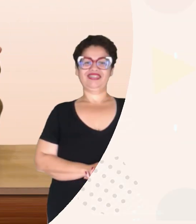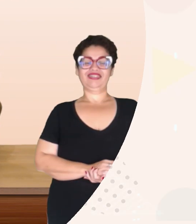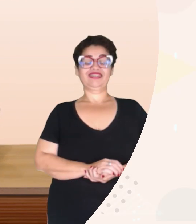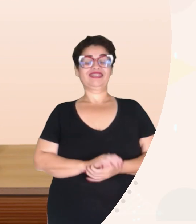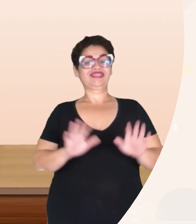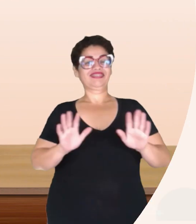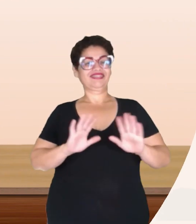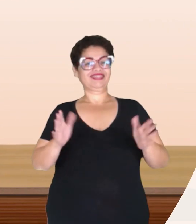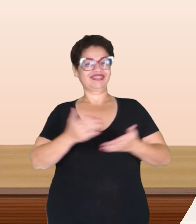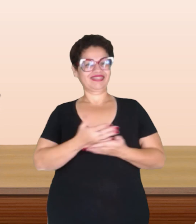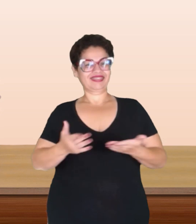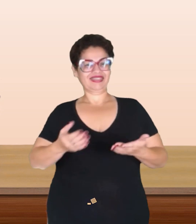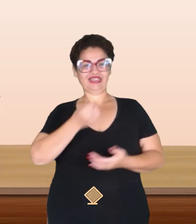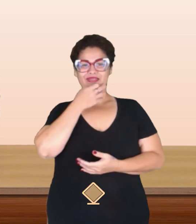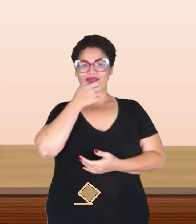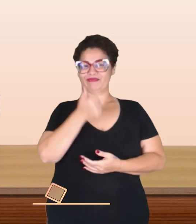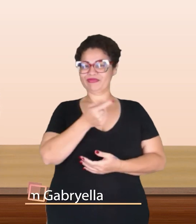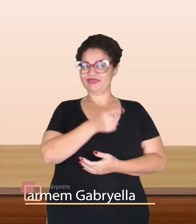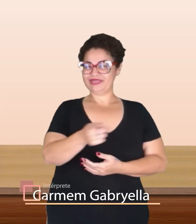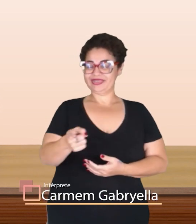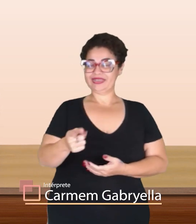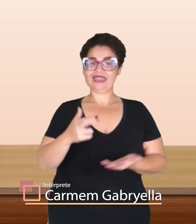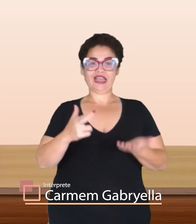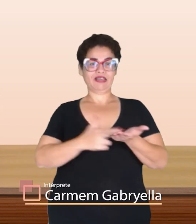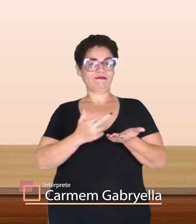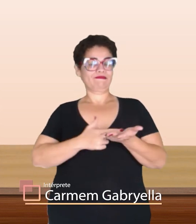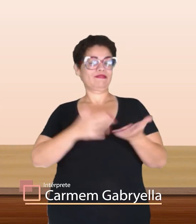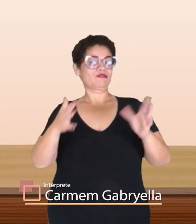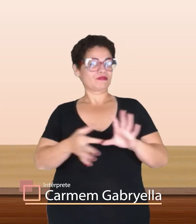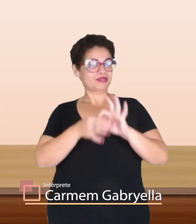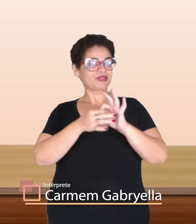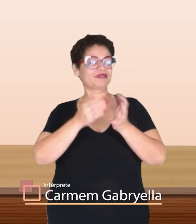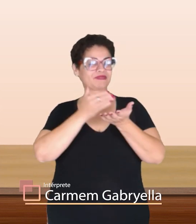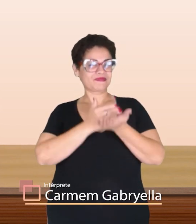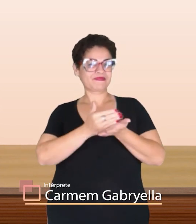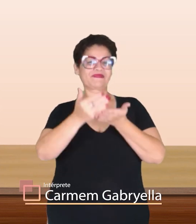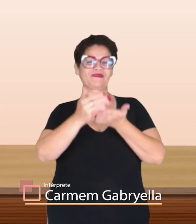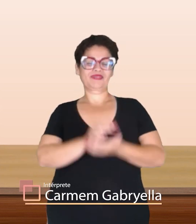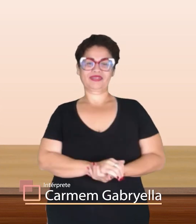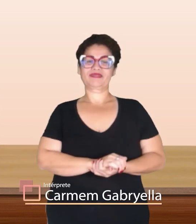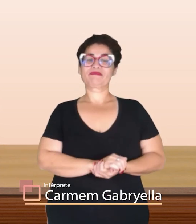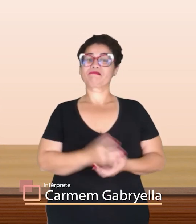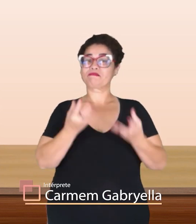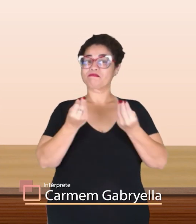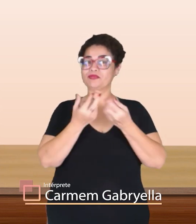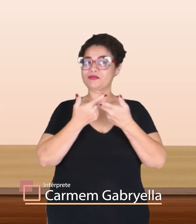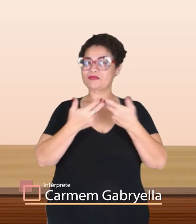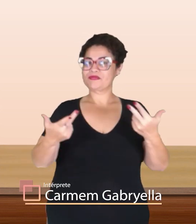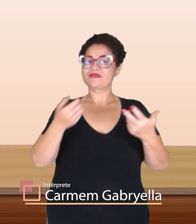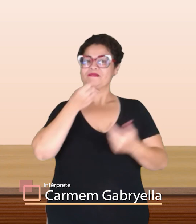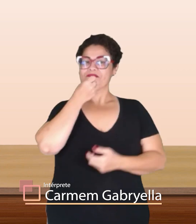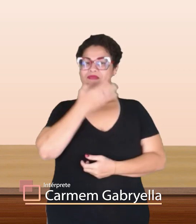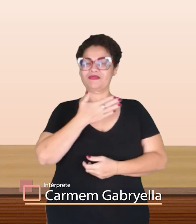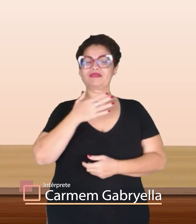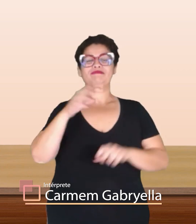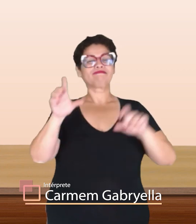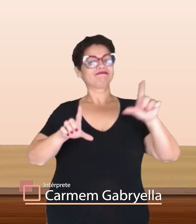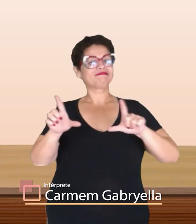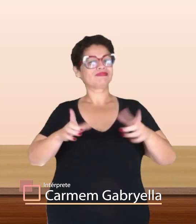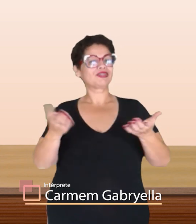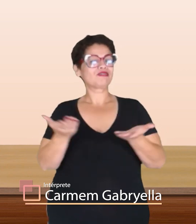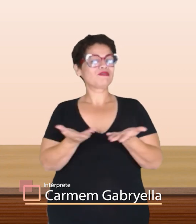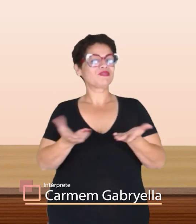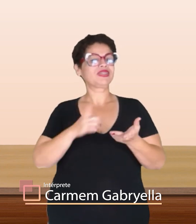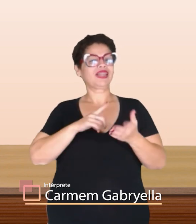Olá pessoal, tudo bem com vocês? O Revista em Conexão está a comissão. E com muita coisa boa. O nosso programa